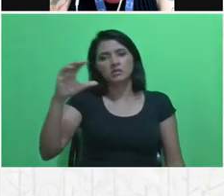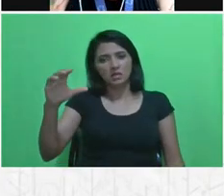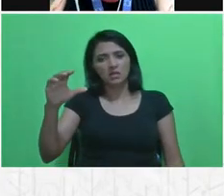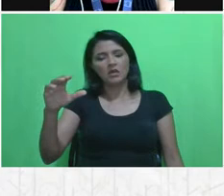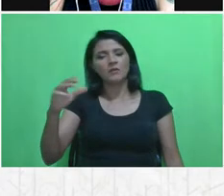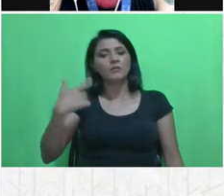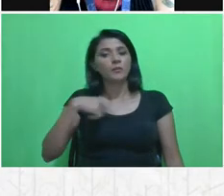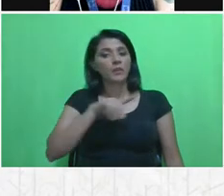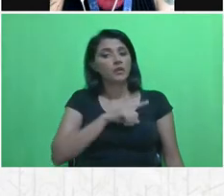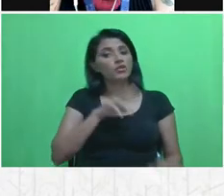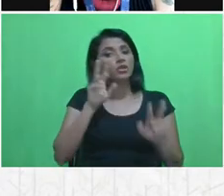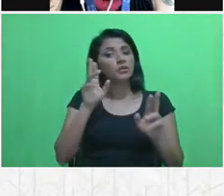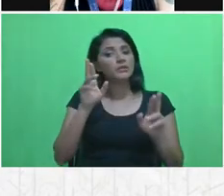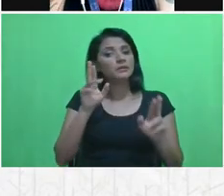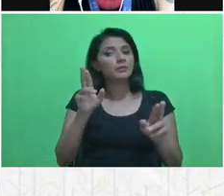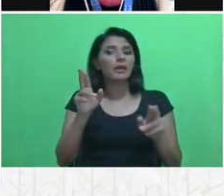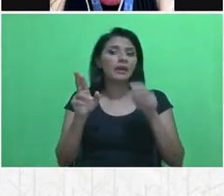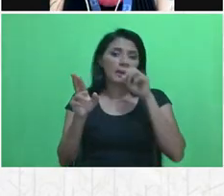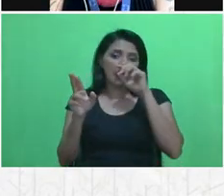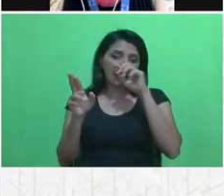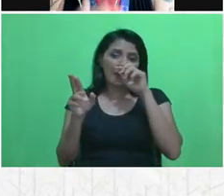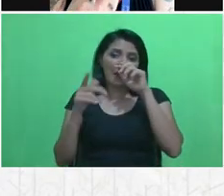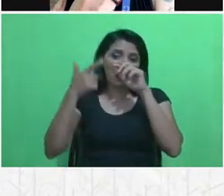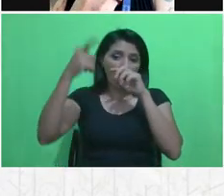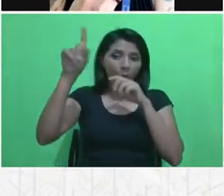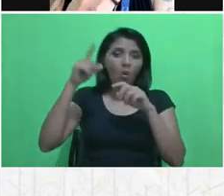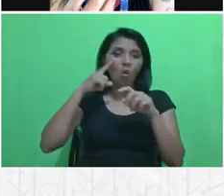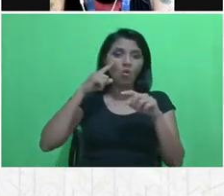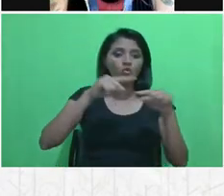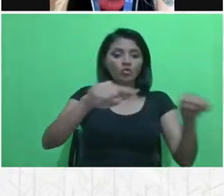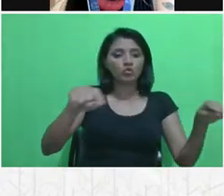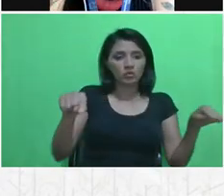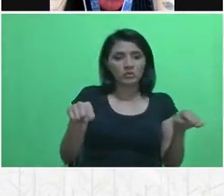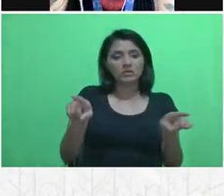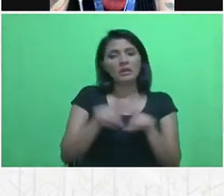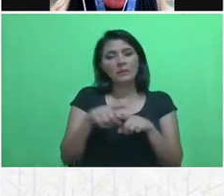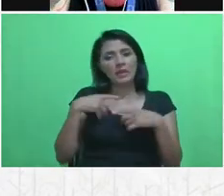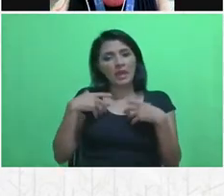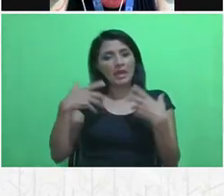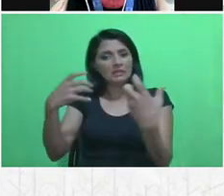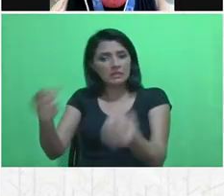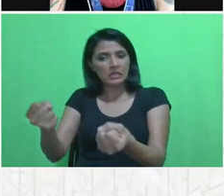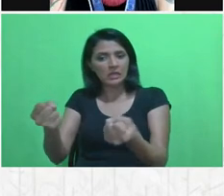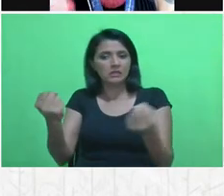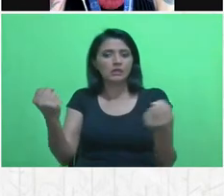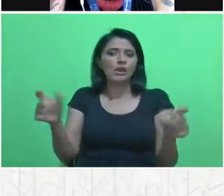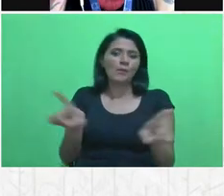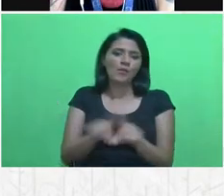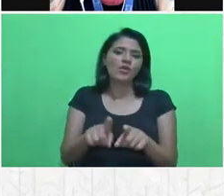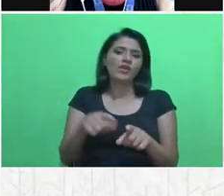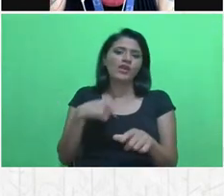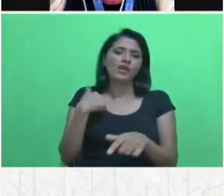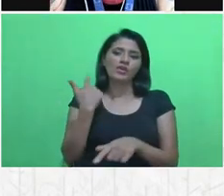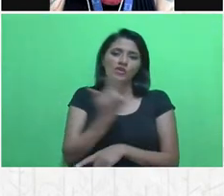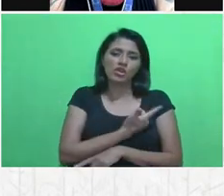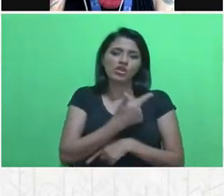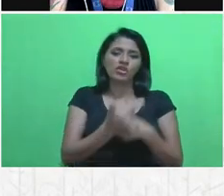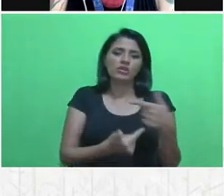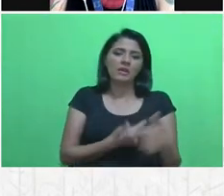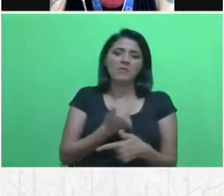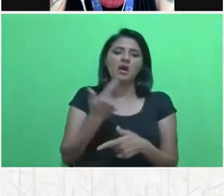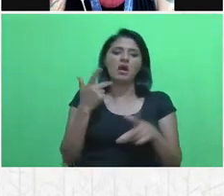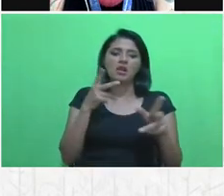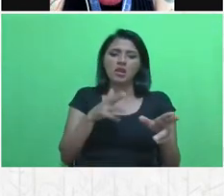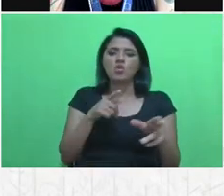espera aderir, né, que outros territórios também tenham adesão, porque a gente atua mesmo nessa linha da governança